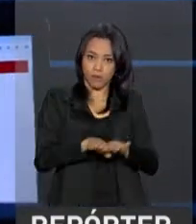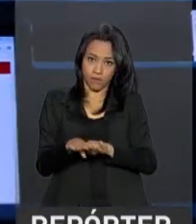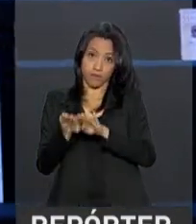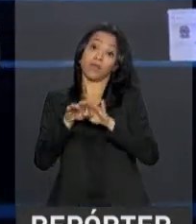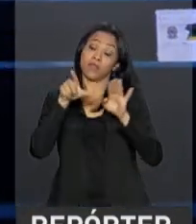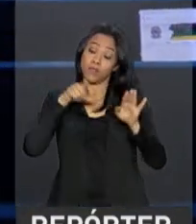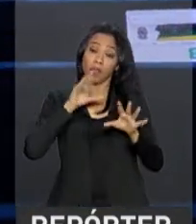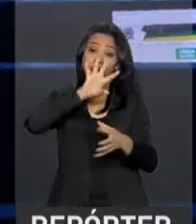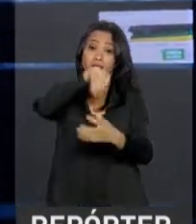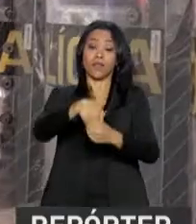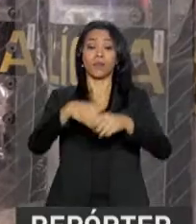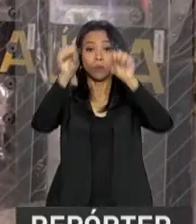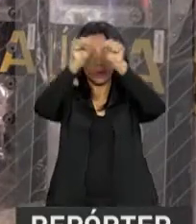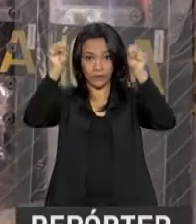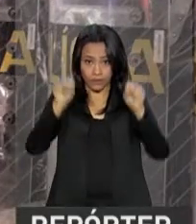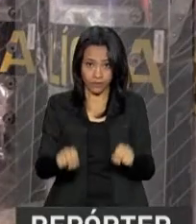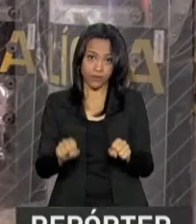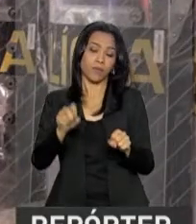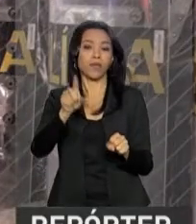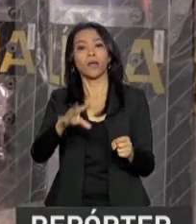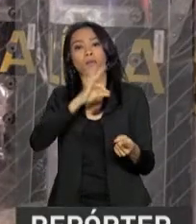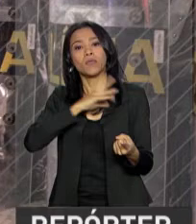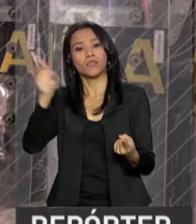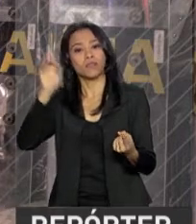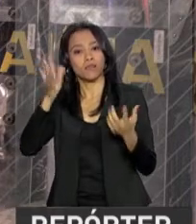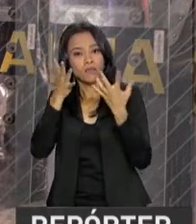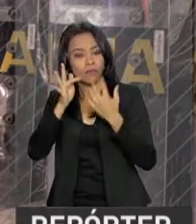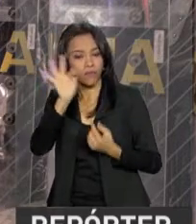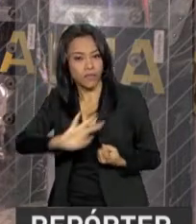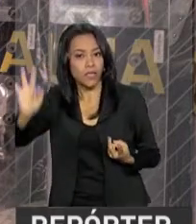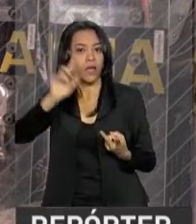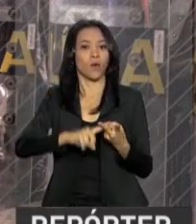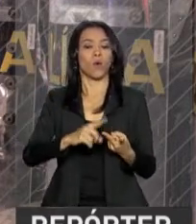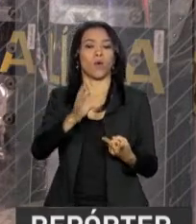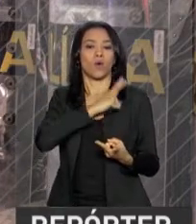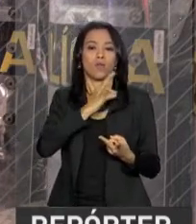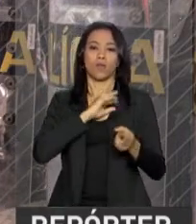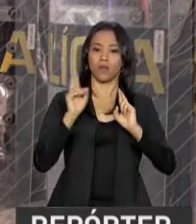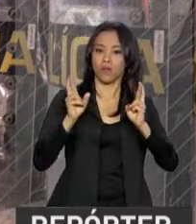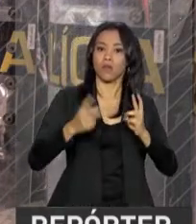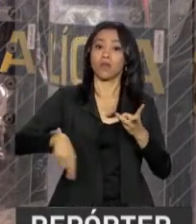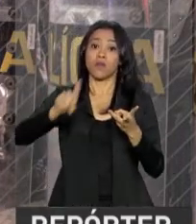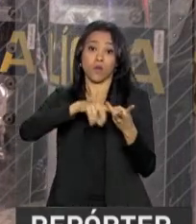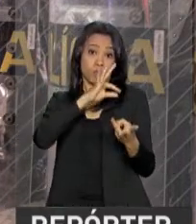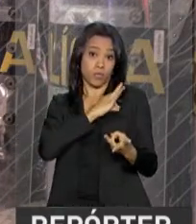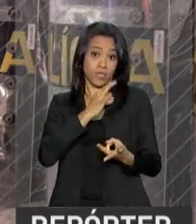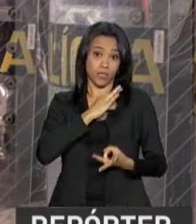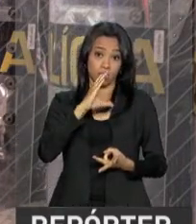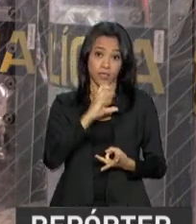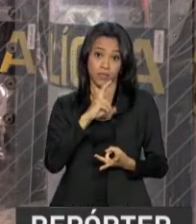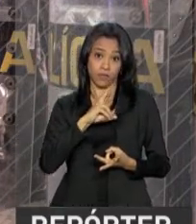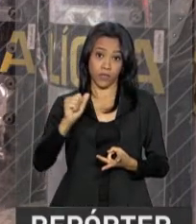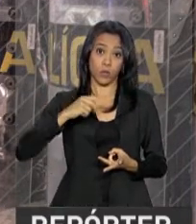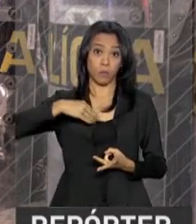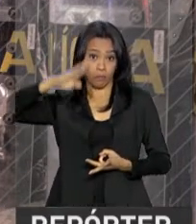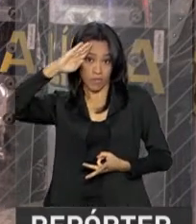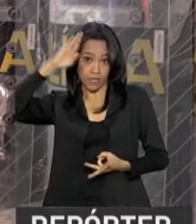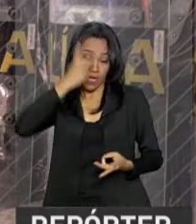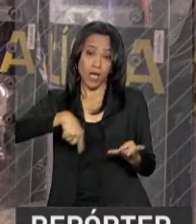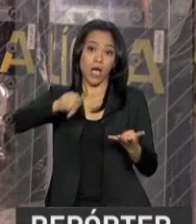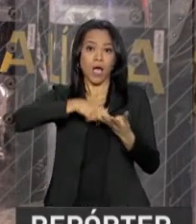integram o sistema, como Polícia Federal, Rodoviária Federal, Polícias Civil e Militar, Bombeiros,